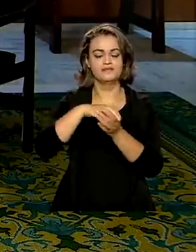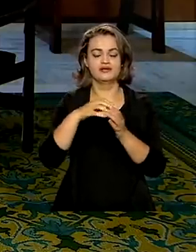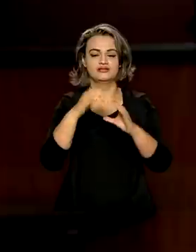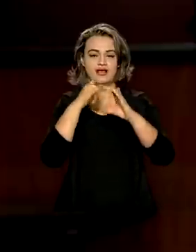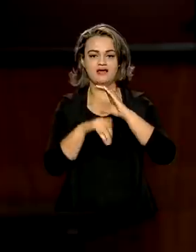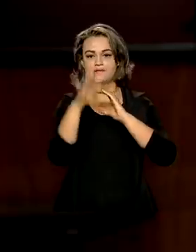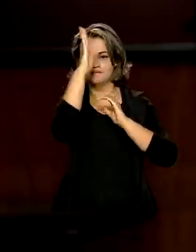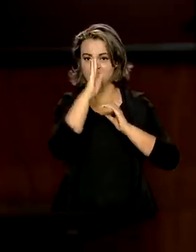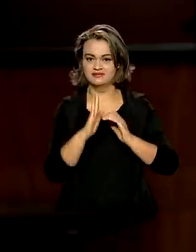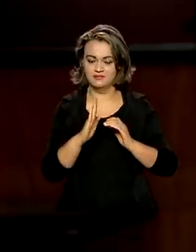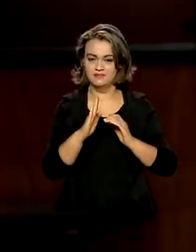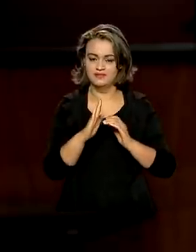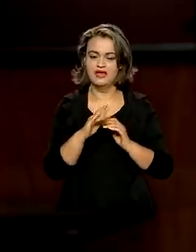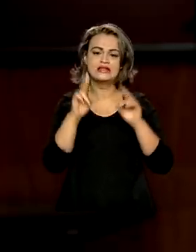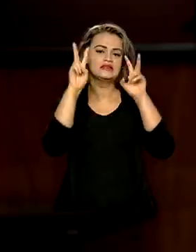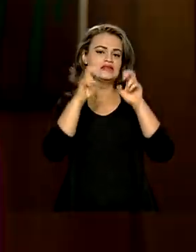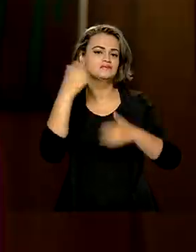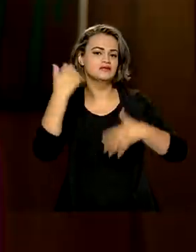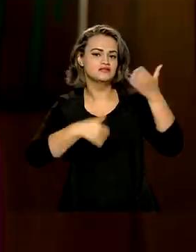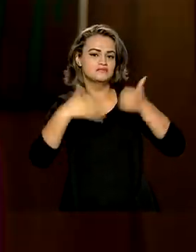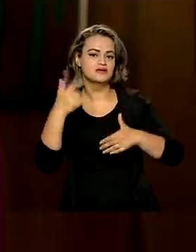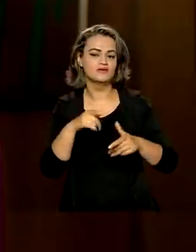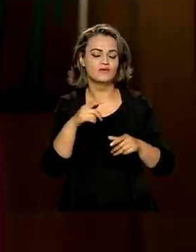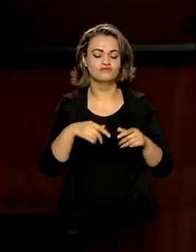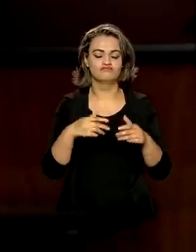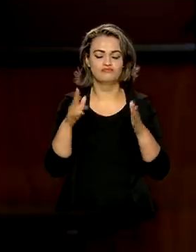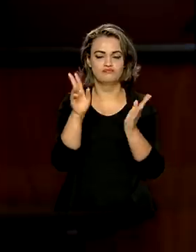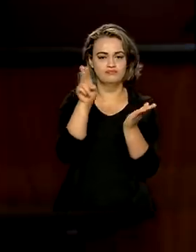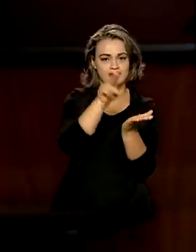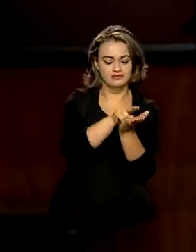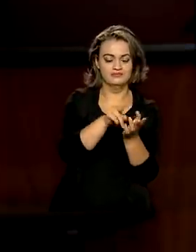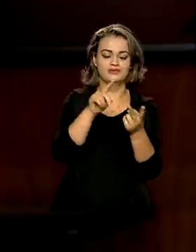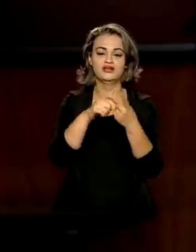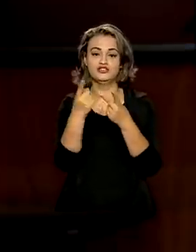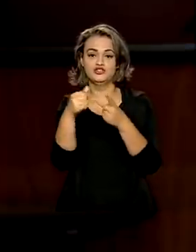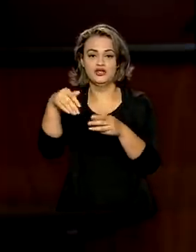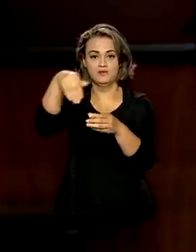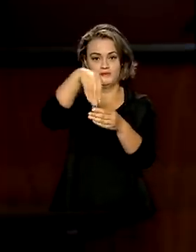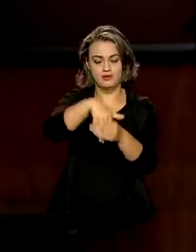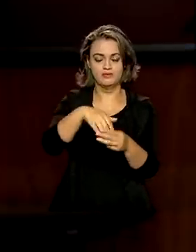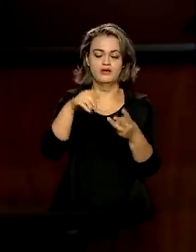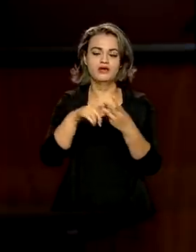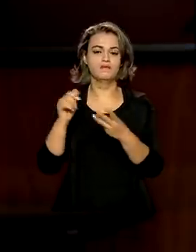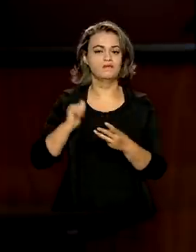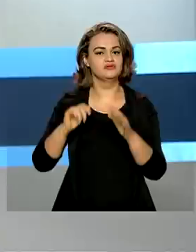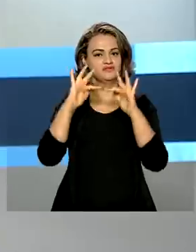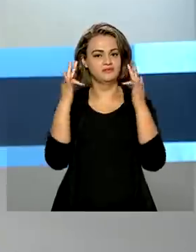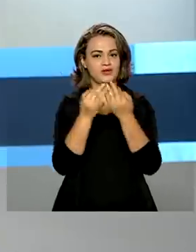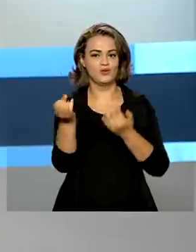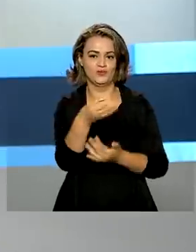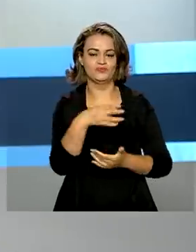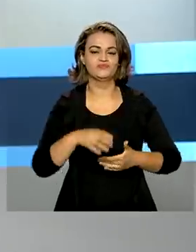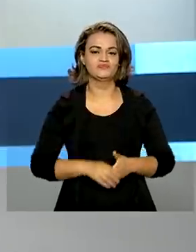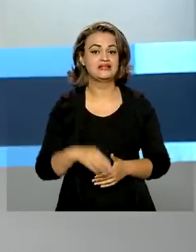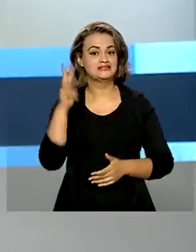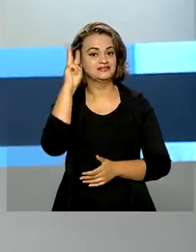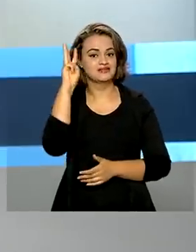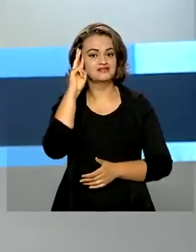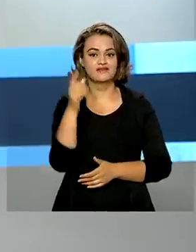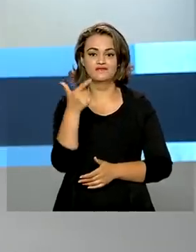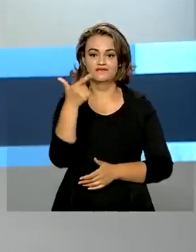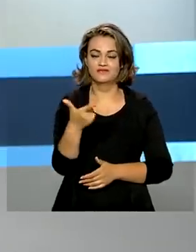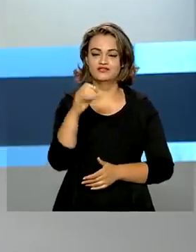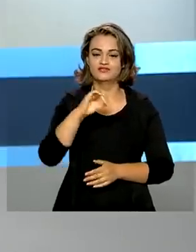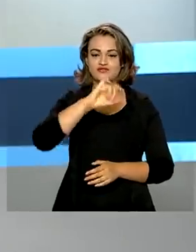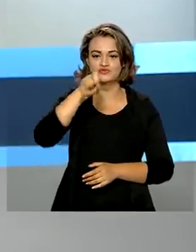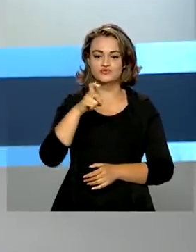Comunicação, entre os assuntos a recente internação, fundo eleitoral e o novo Bolsa Família. Terça-feira, 20